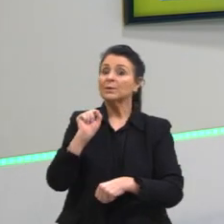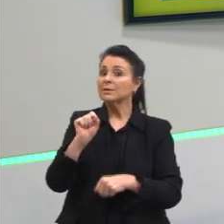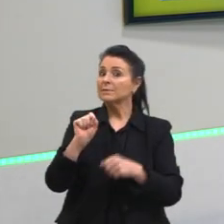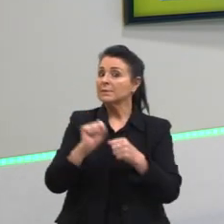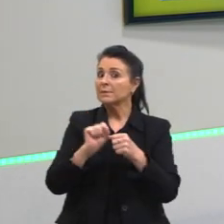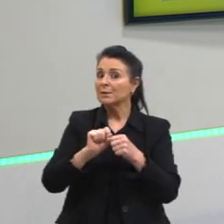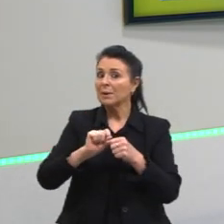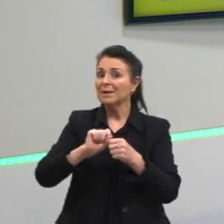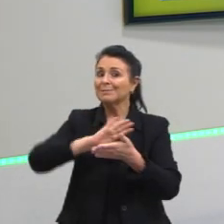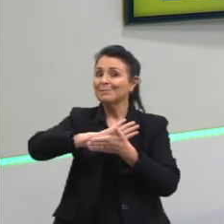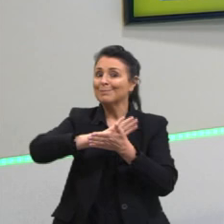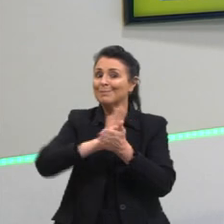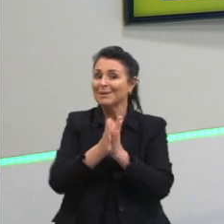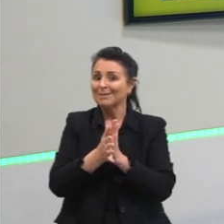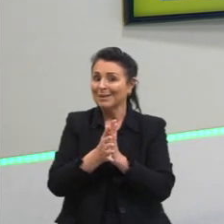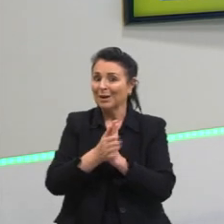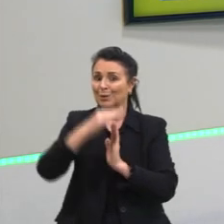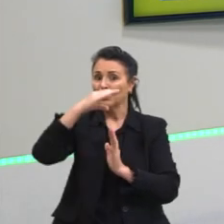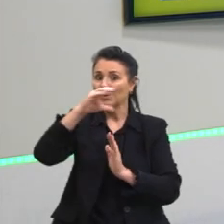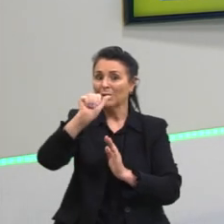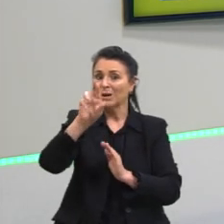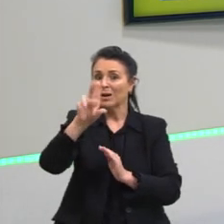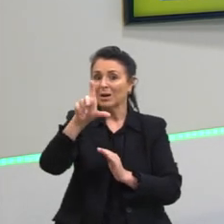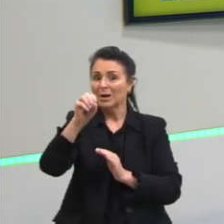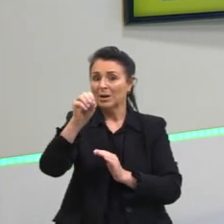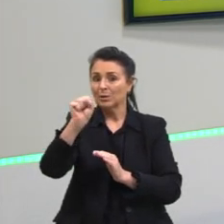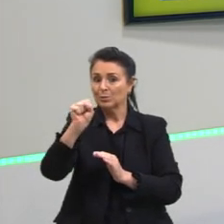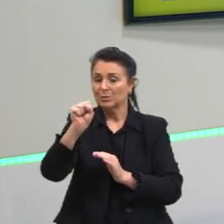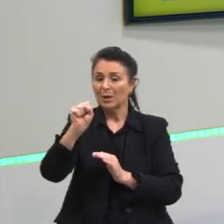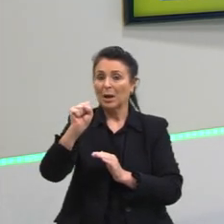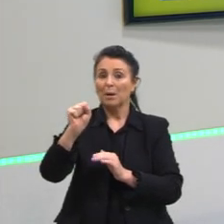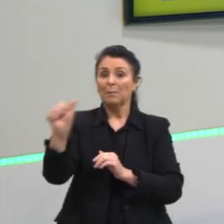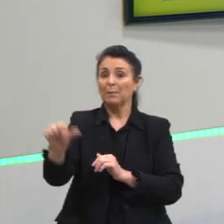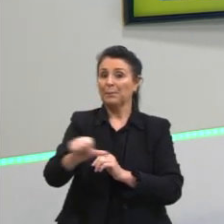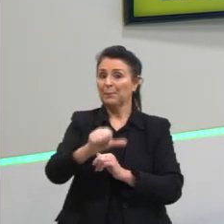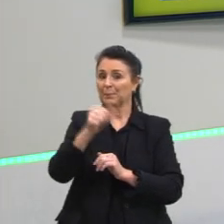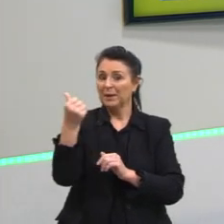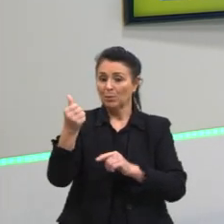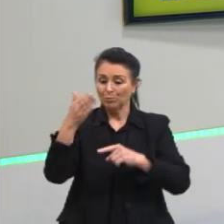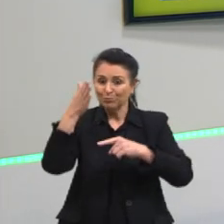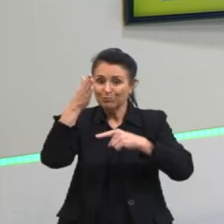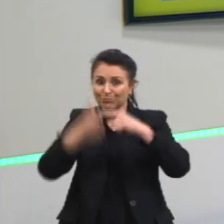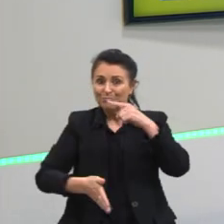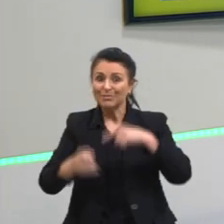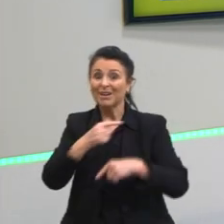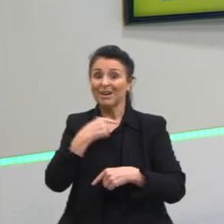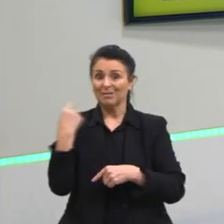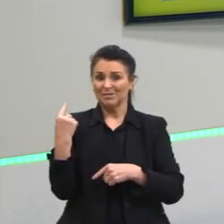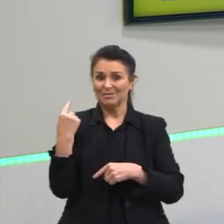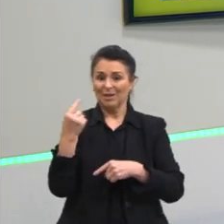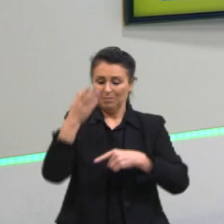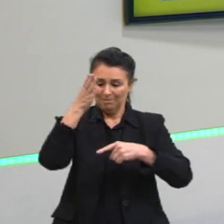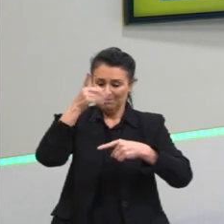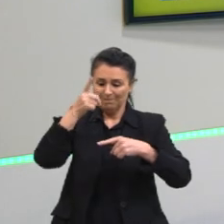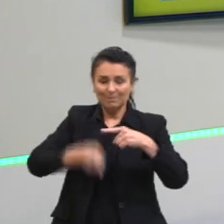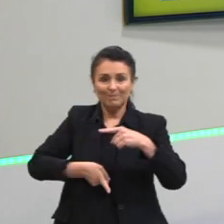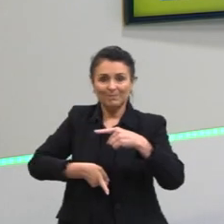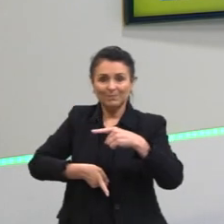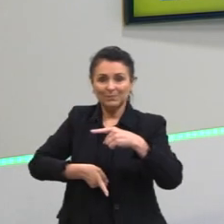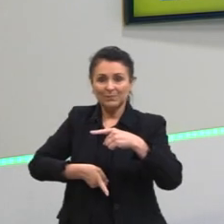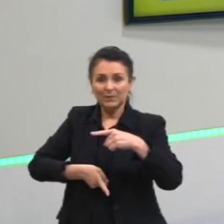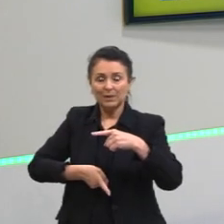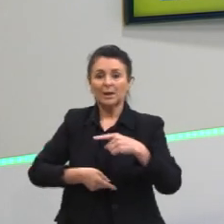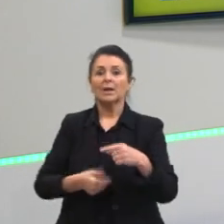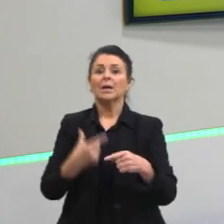I. Então, isso era muito forte, né, tu decapitar um rei, por quê? Tu tá decapitando, tu tá matando alguém que teria